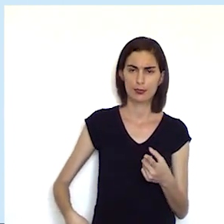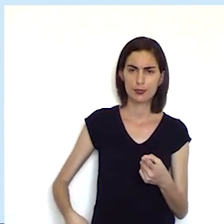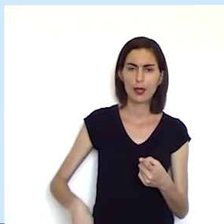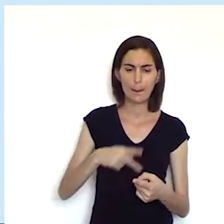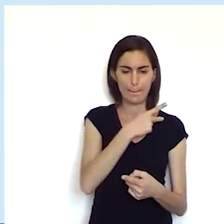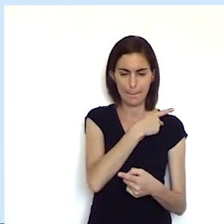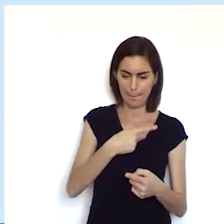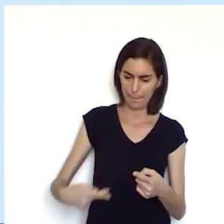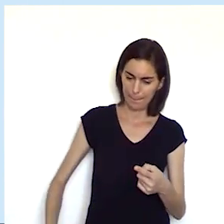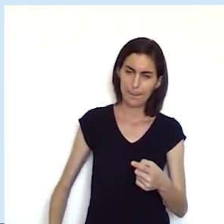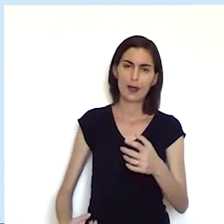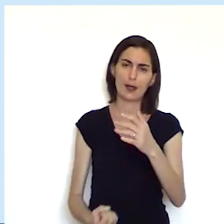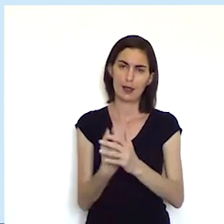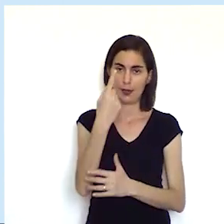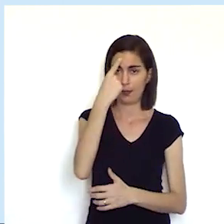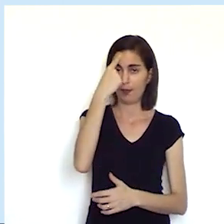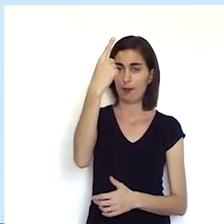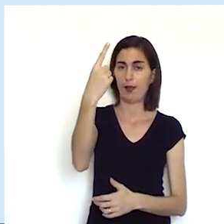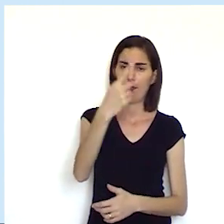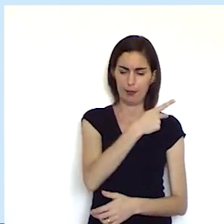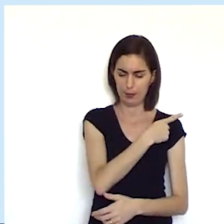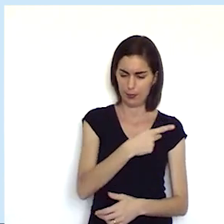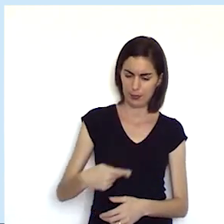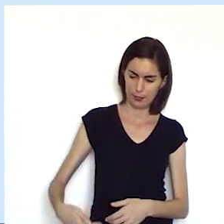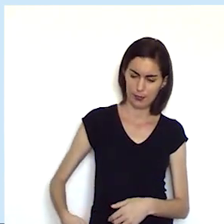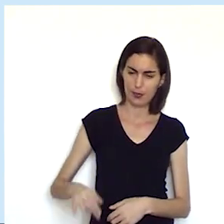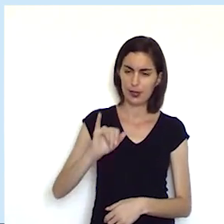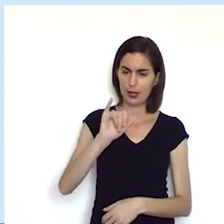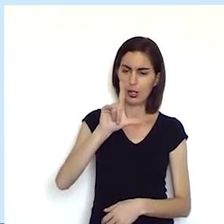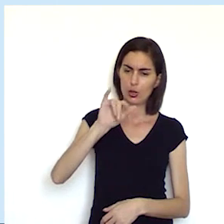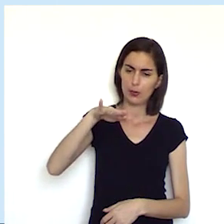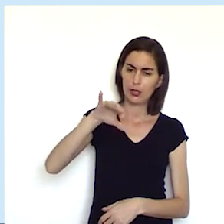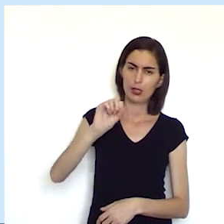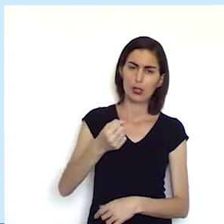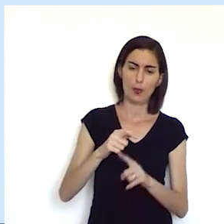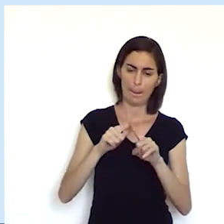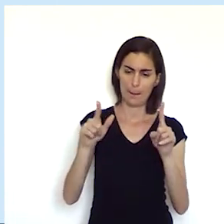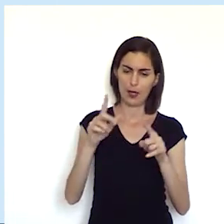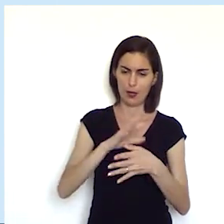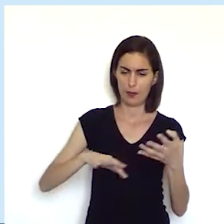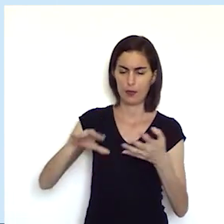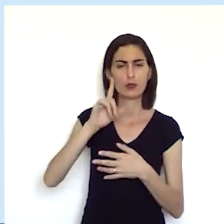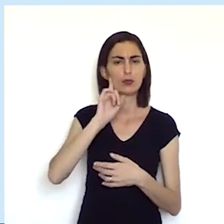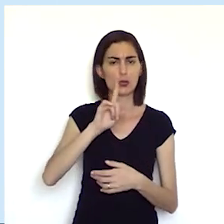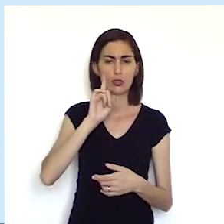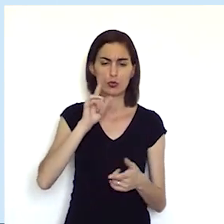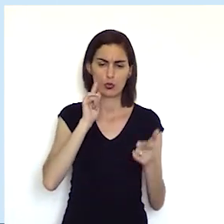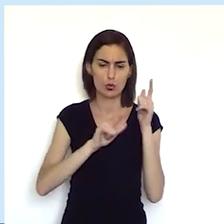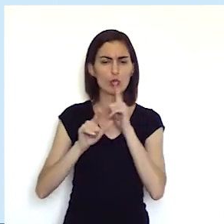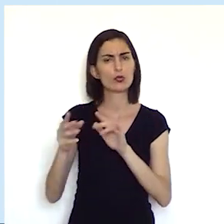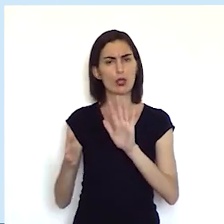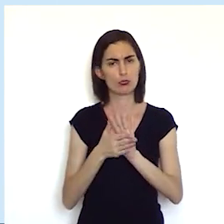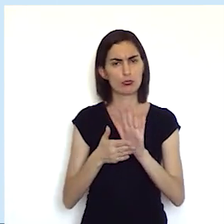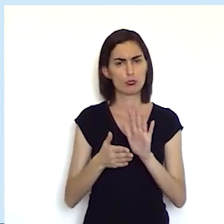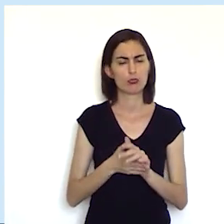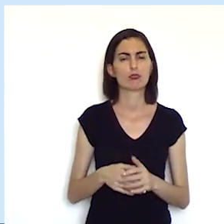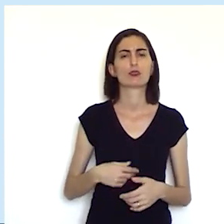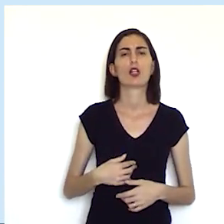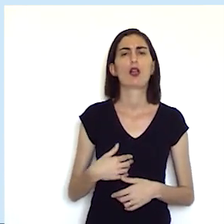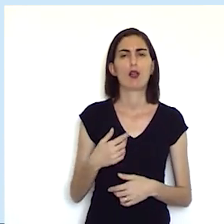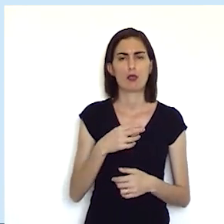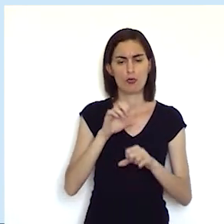um um um ideal do iluminismo mas que a revolução americana consegue pôr em prática e o sistema